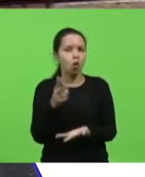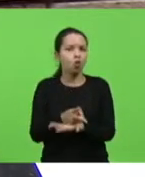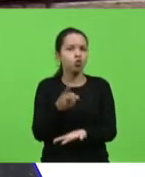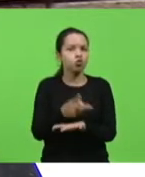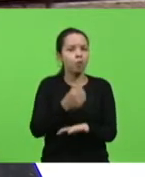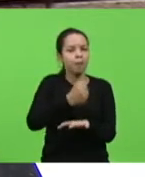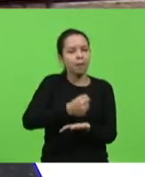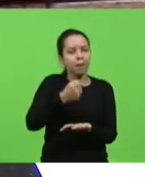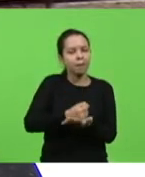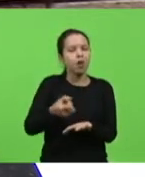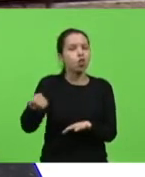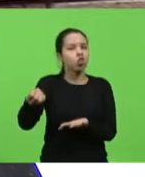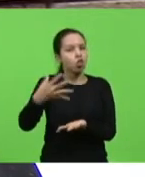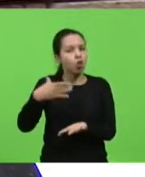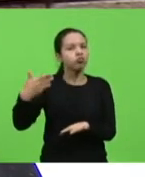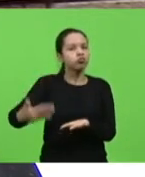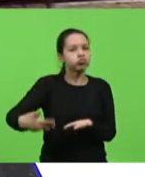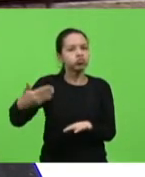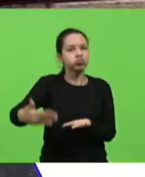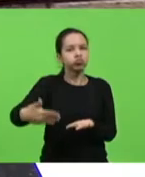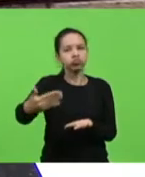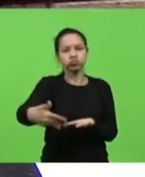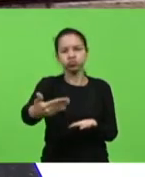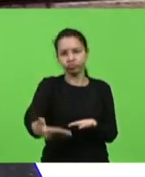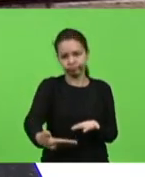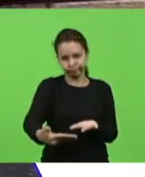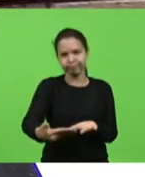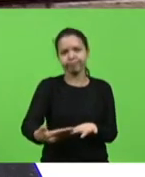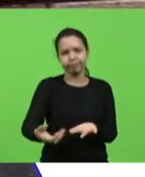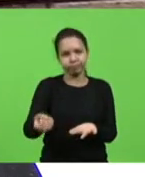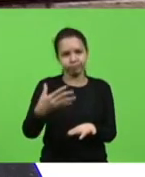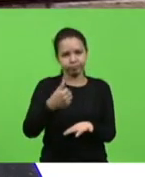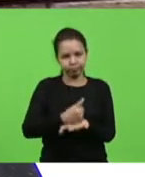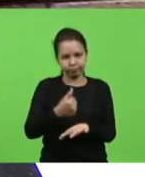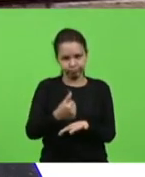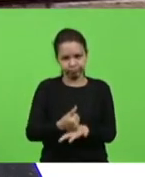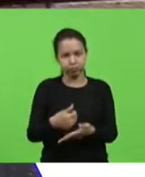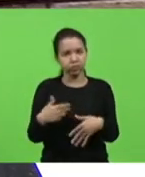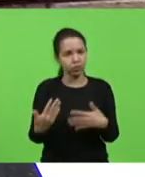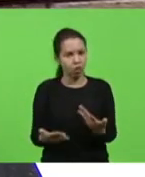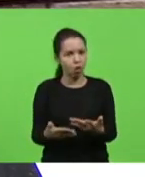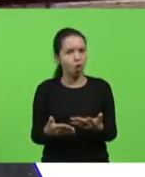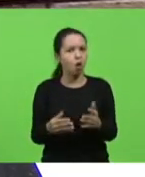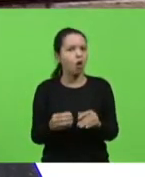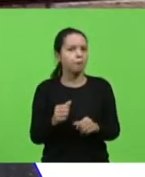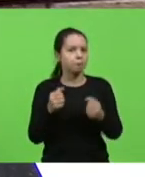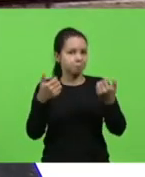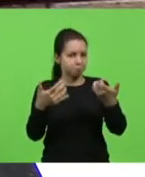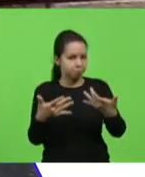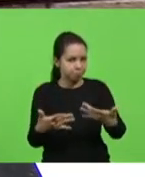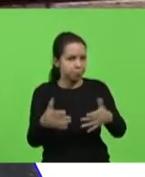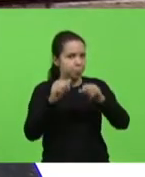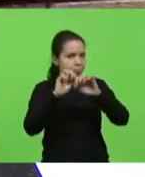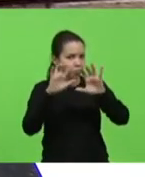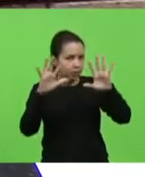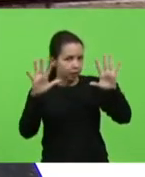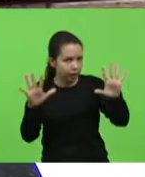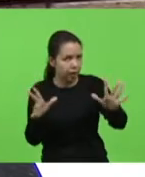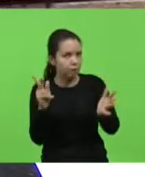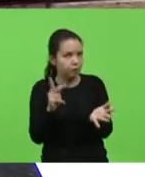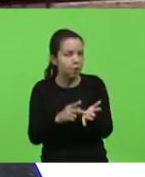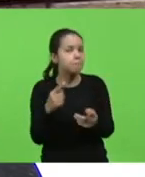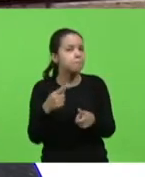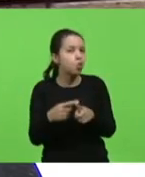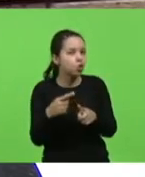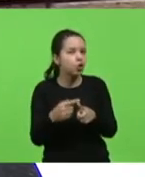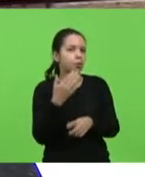perpetuando através da renovação do contrato. Então, é somente para poder deixar bem claro mesmo o porquê desse